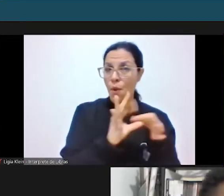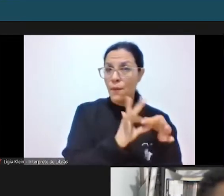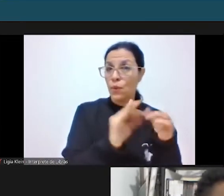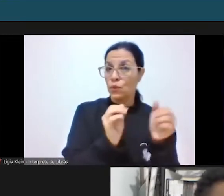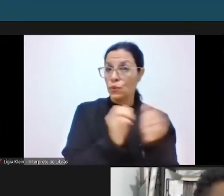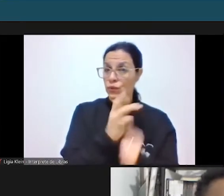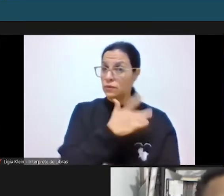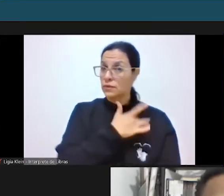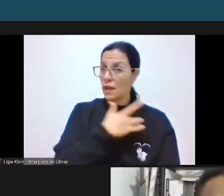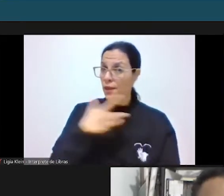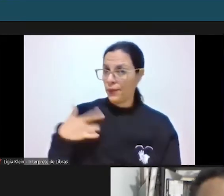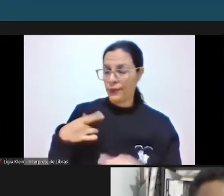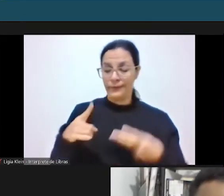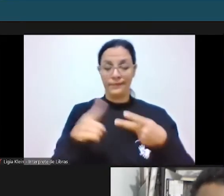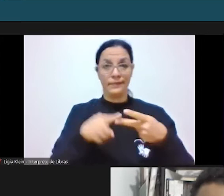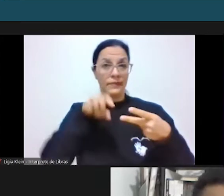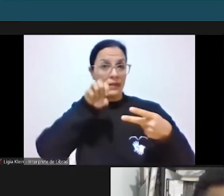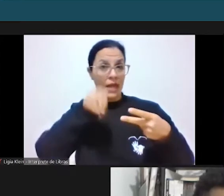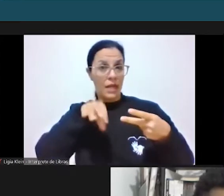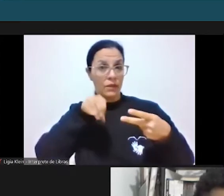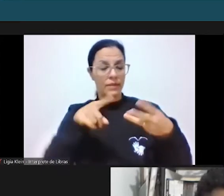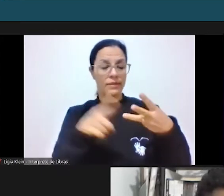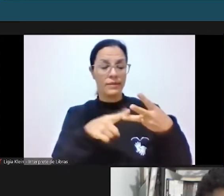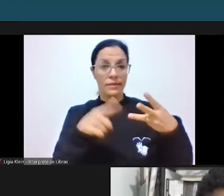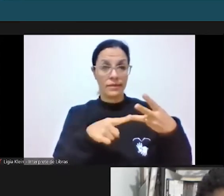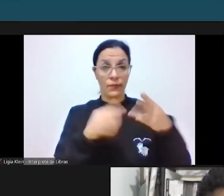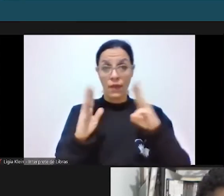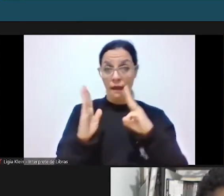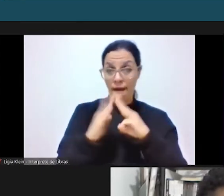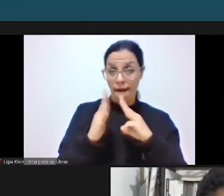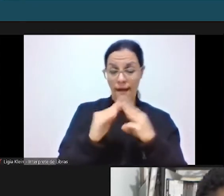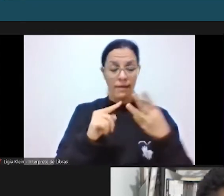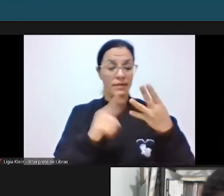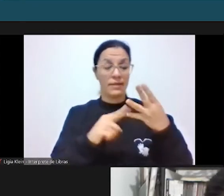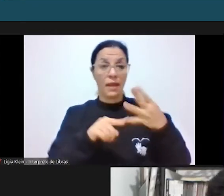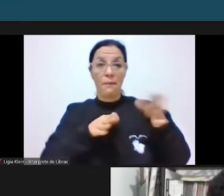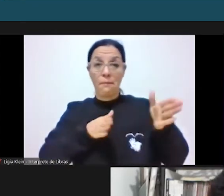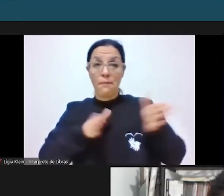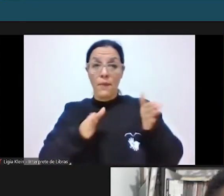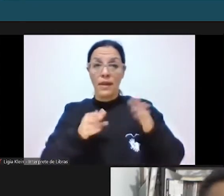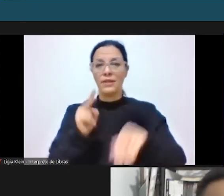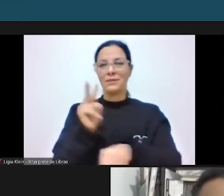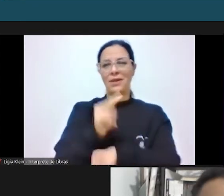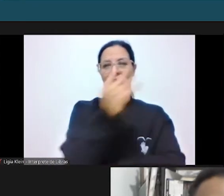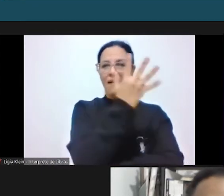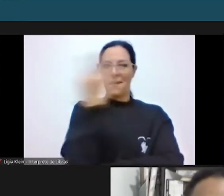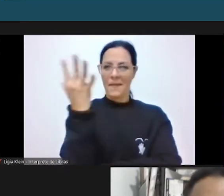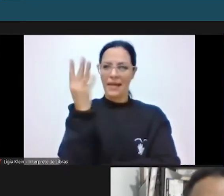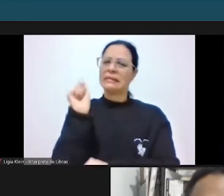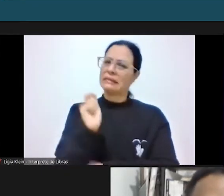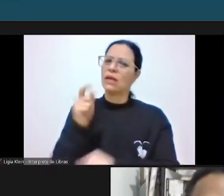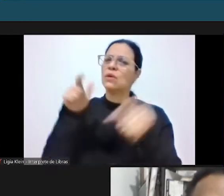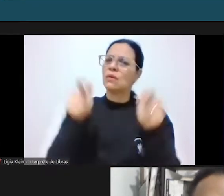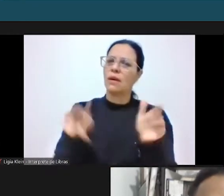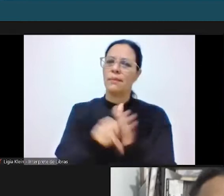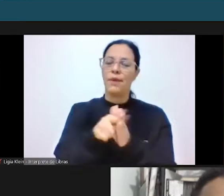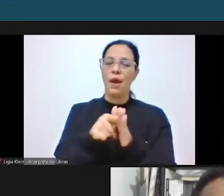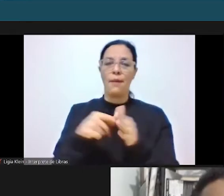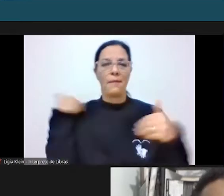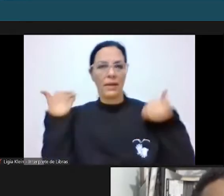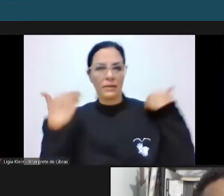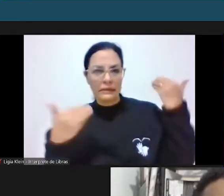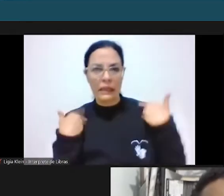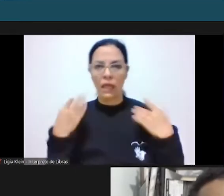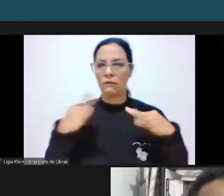de educação, de moradia, de mobilidade e de preservação do meio ambiente com opções de lazer, de esporte, de